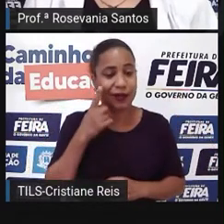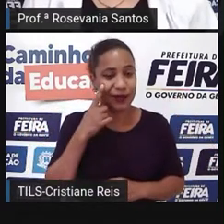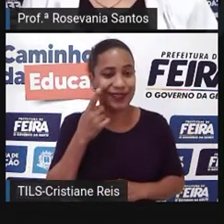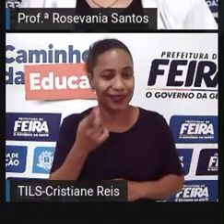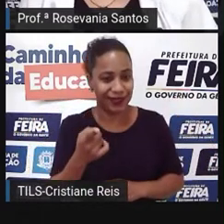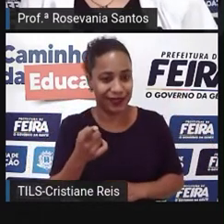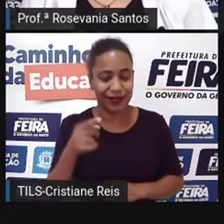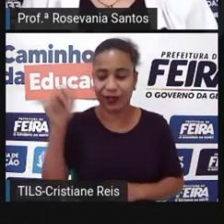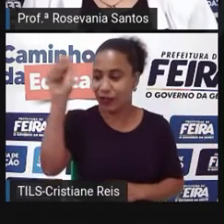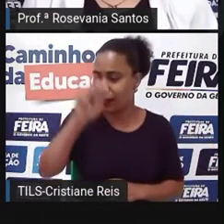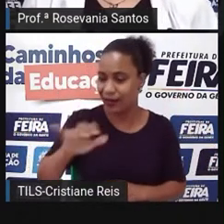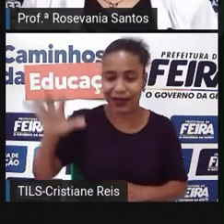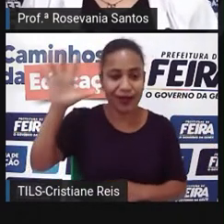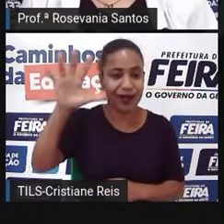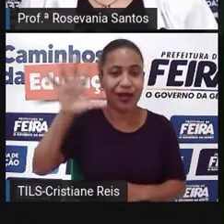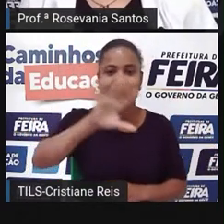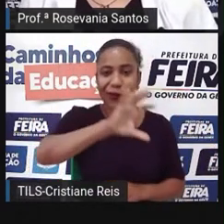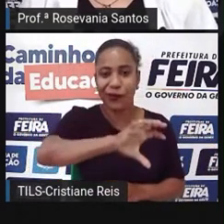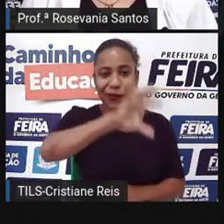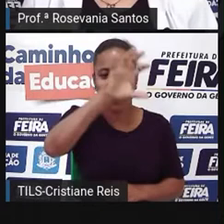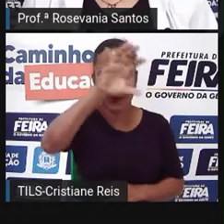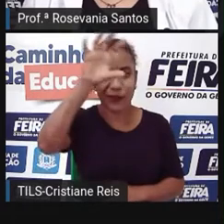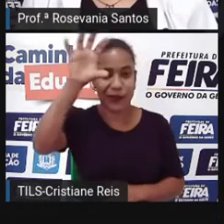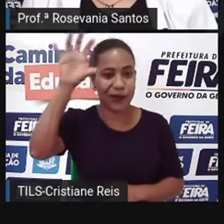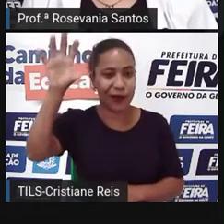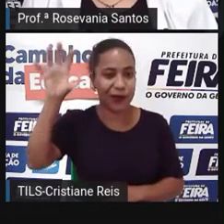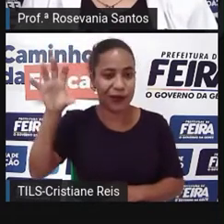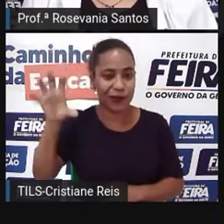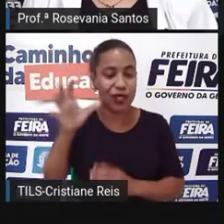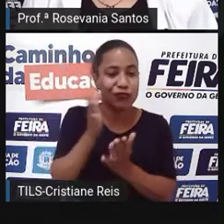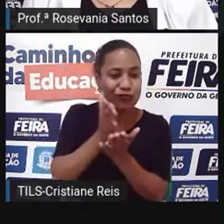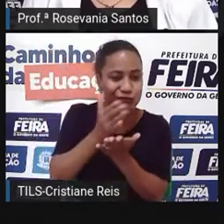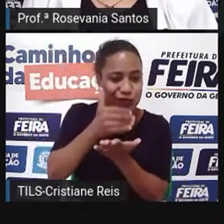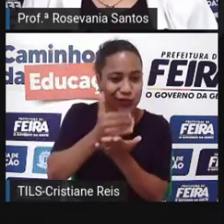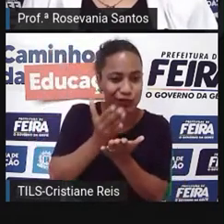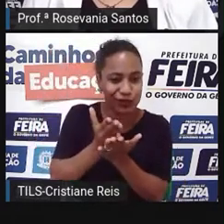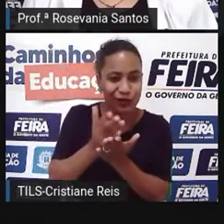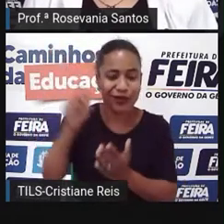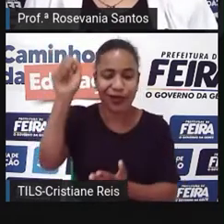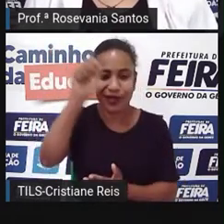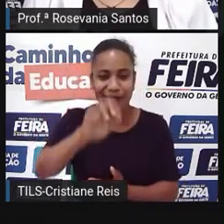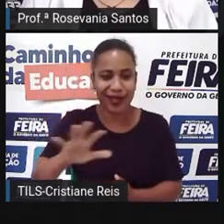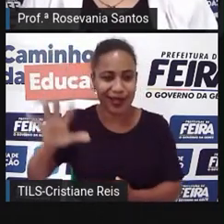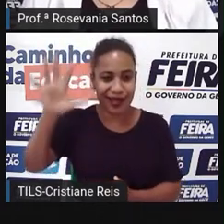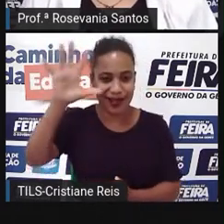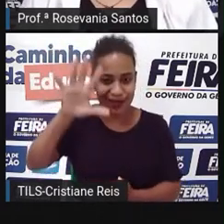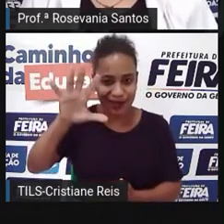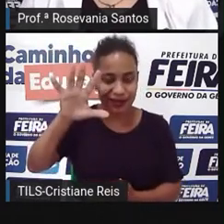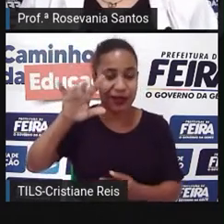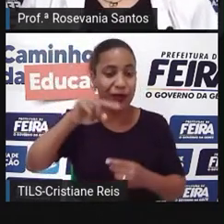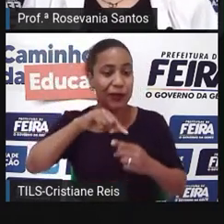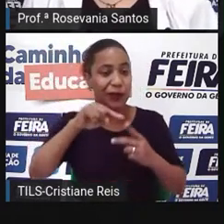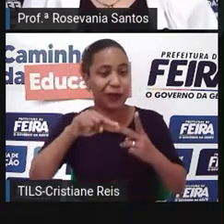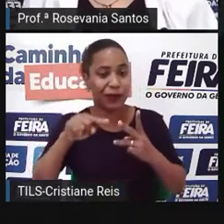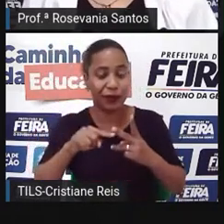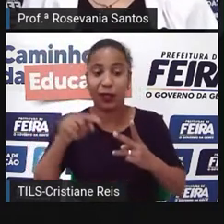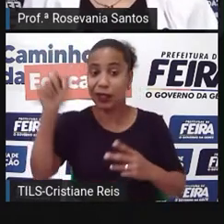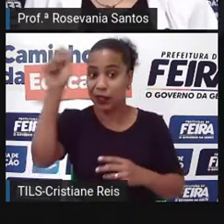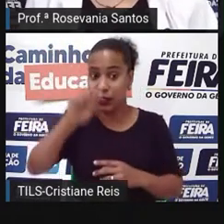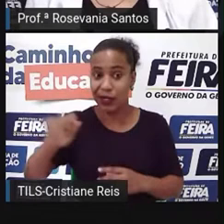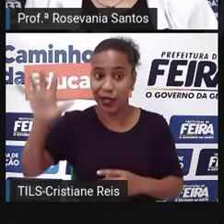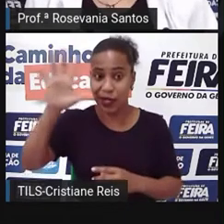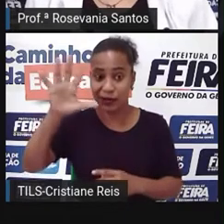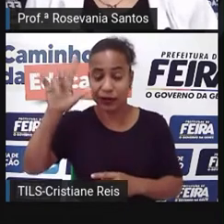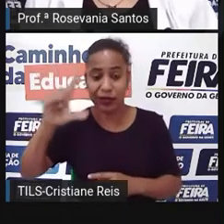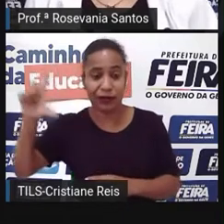Médio, Sudeste Asiático, a Ásia Central, que normalmente estuda ela, né? Com a Ásia Setendrional, o Extremo